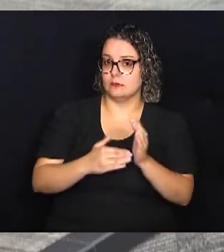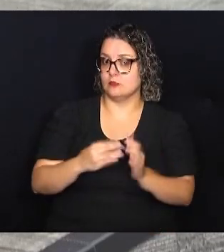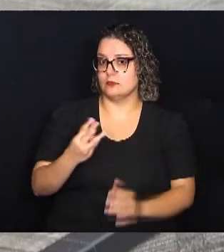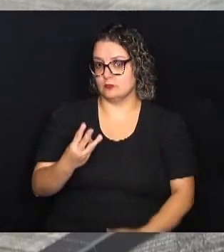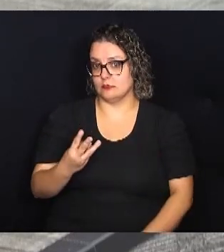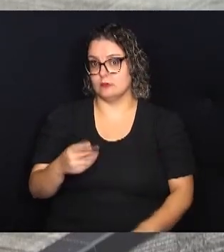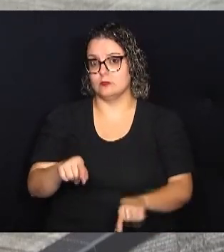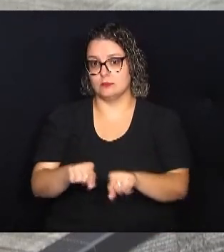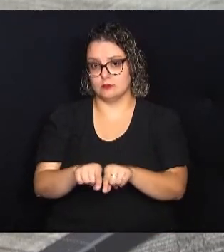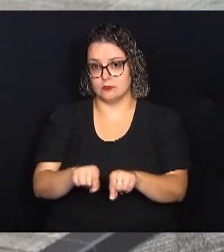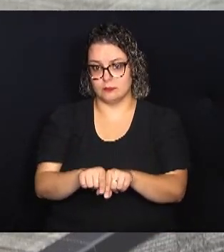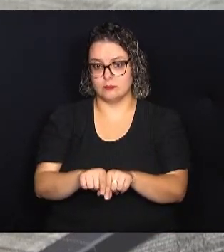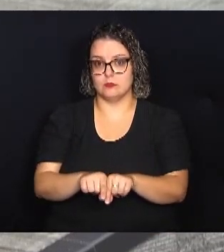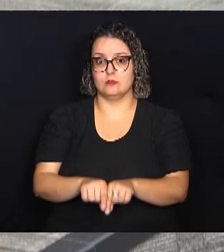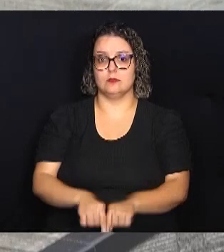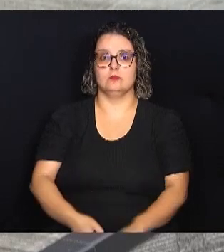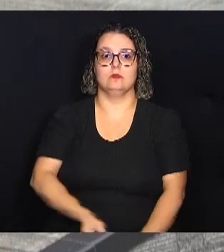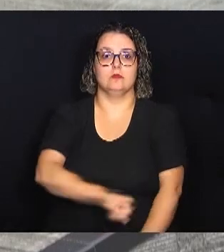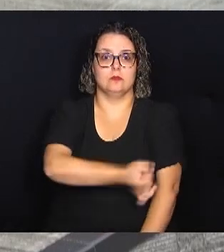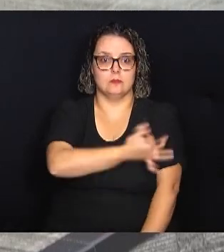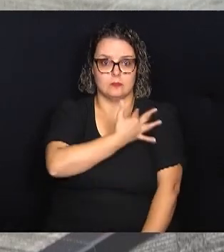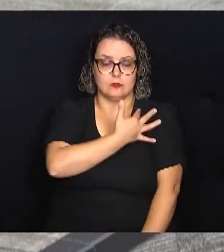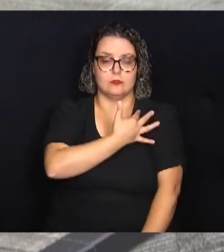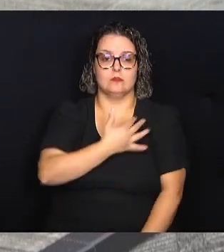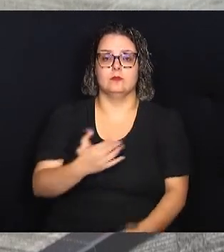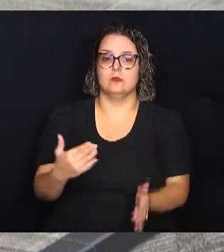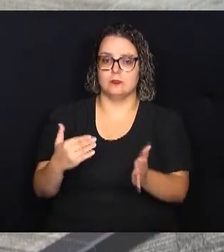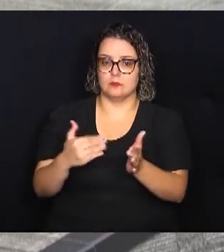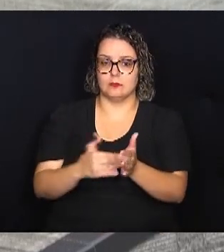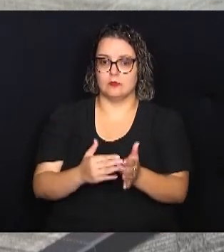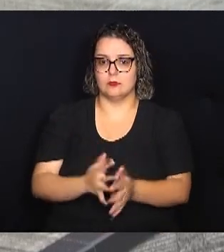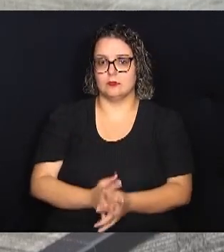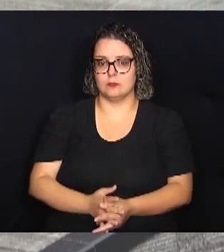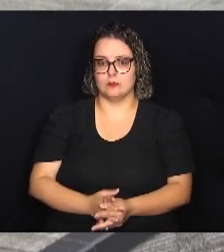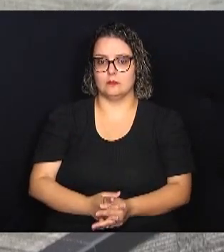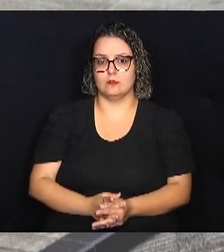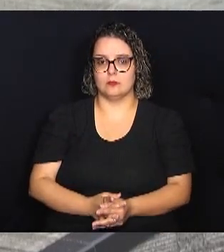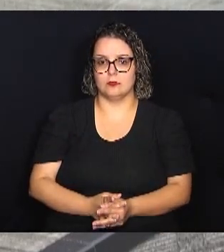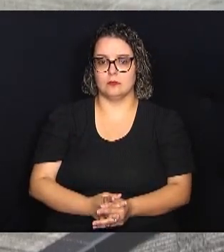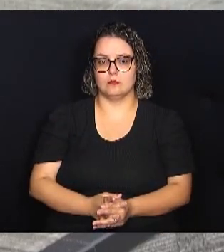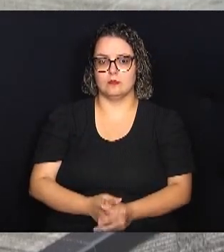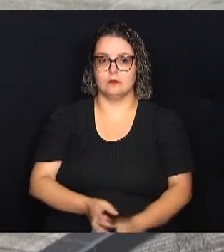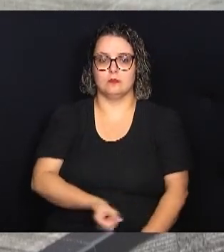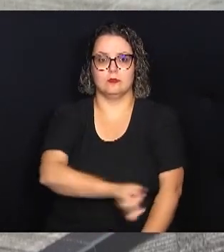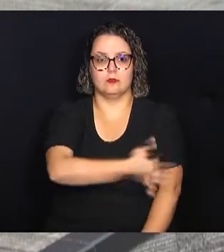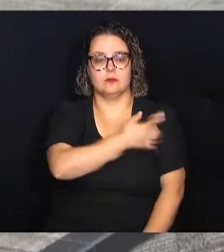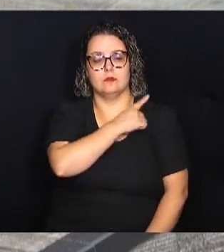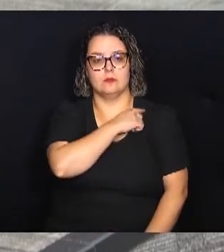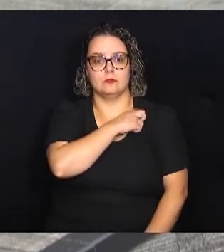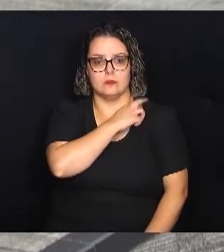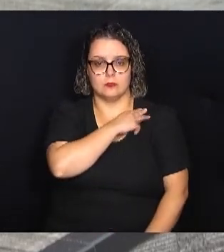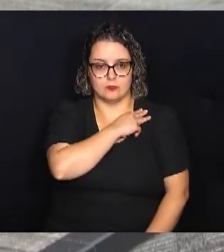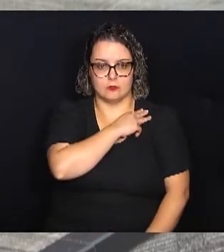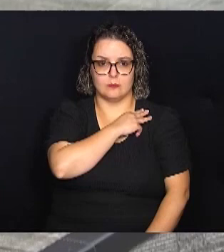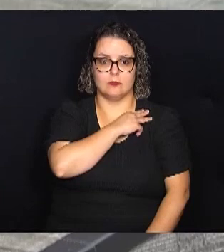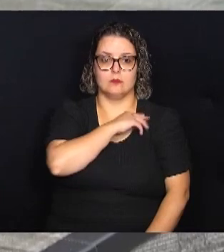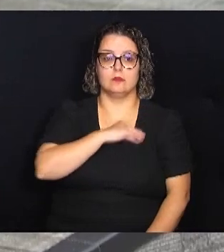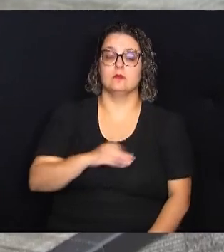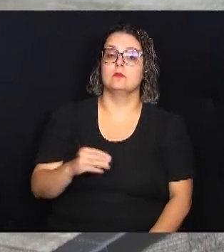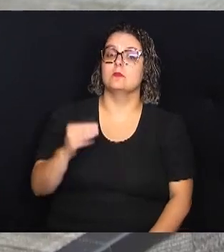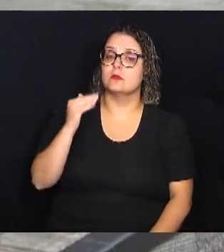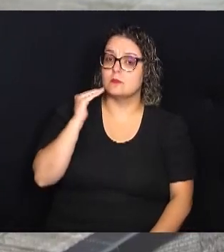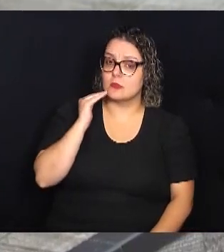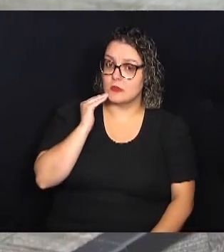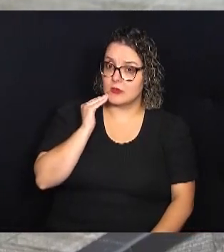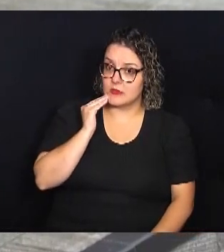do ensino fundamental, né, até o... entre o ensino fundamental e o ensino médio, do déficit de vagas